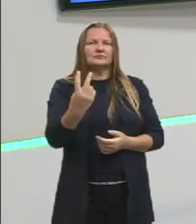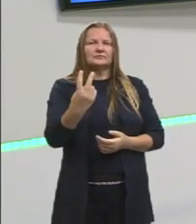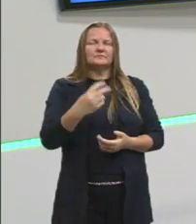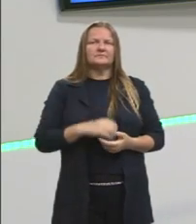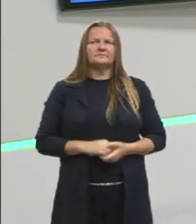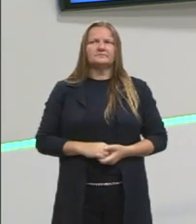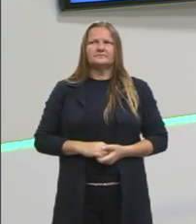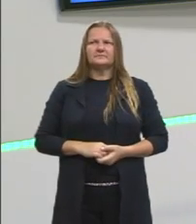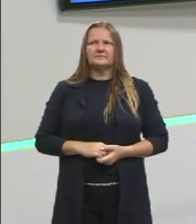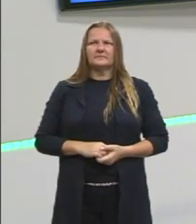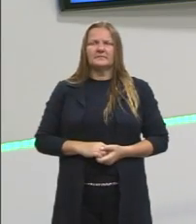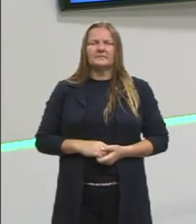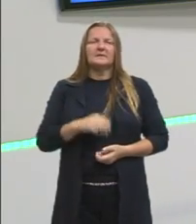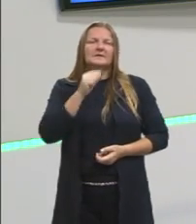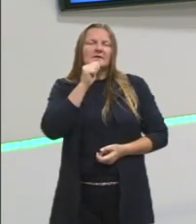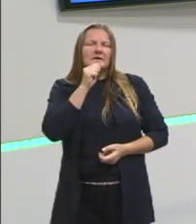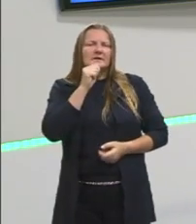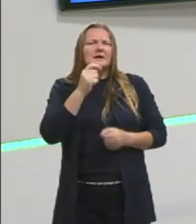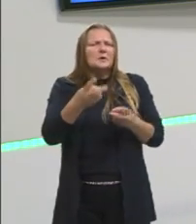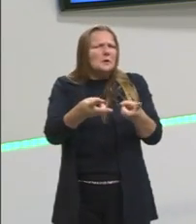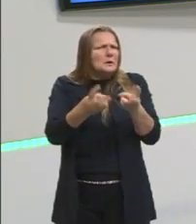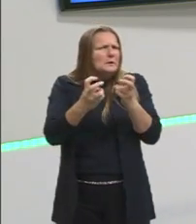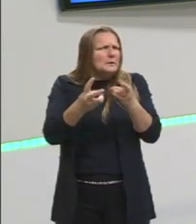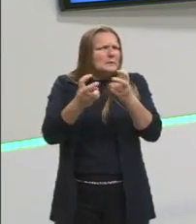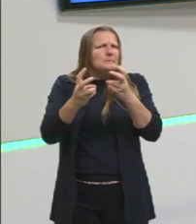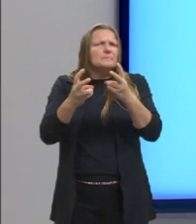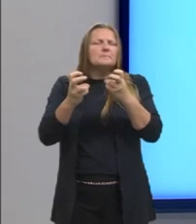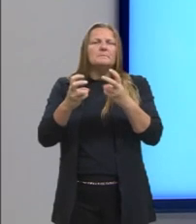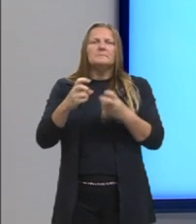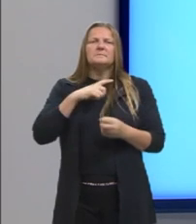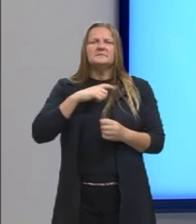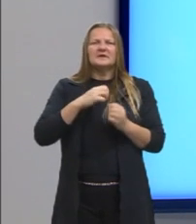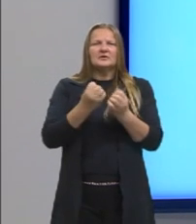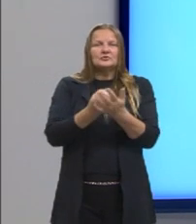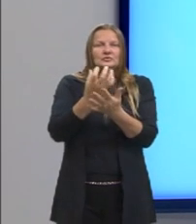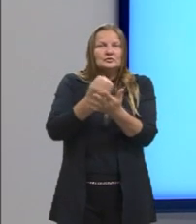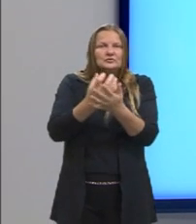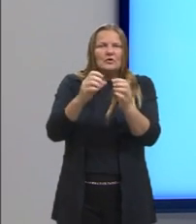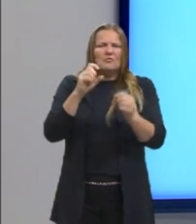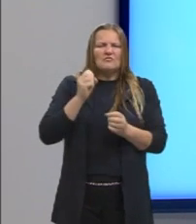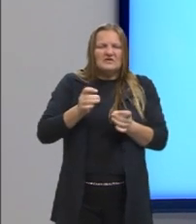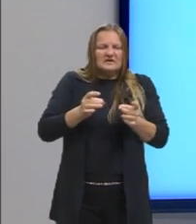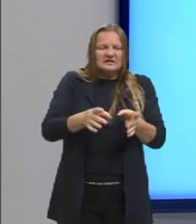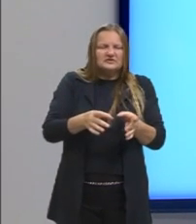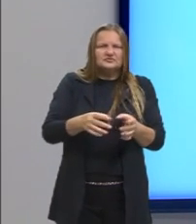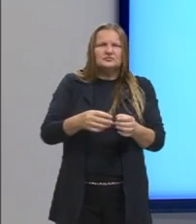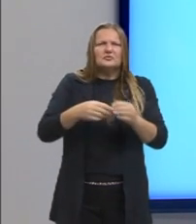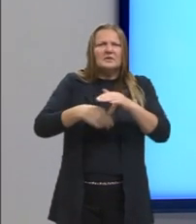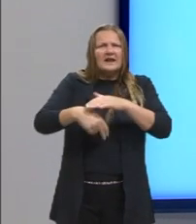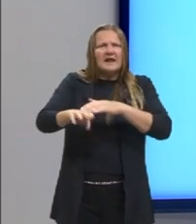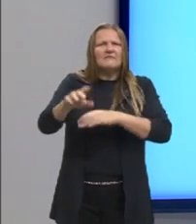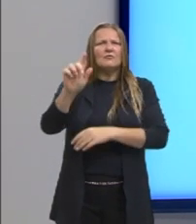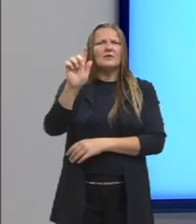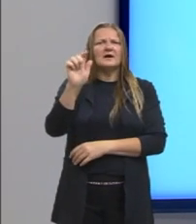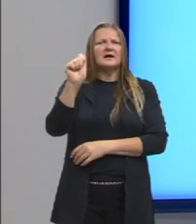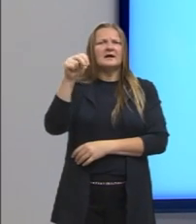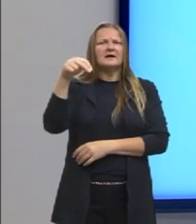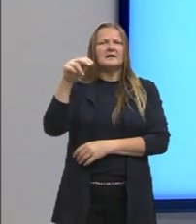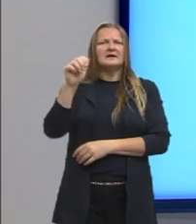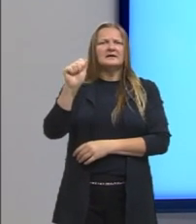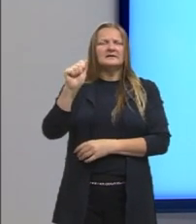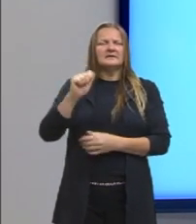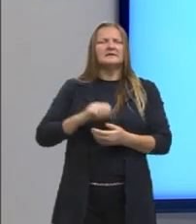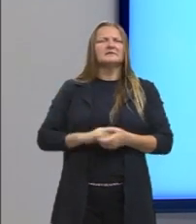Há ainda quem explore deliberadamente lixo eletrônico para Gana. É mais caro